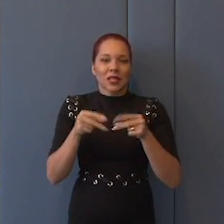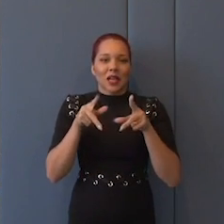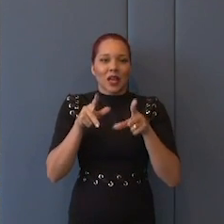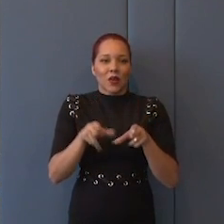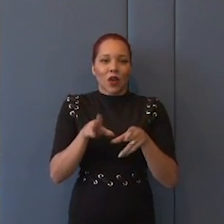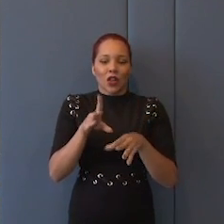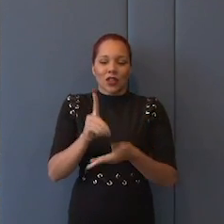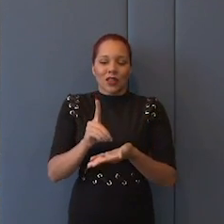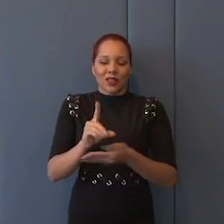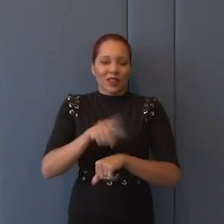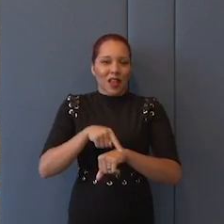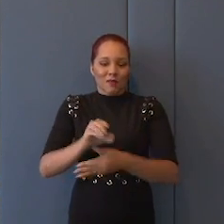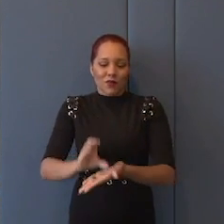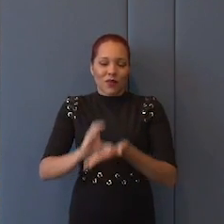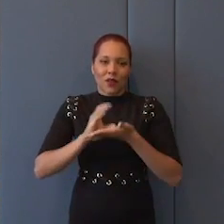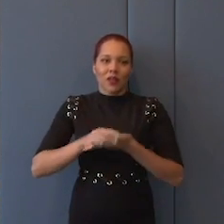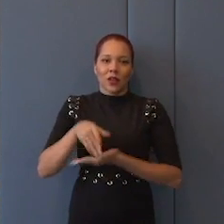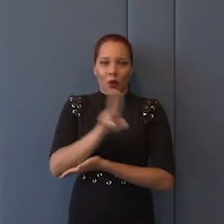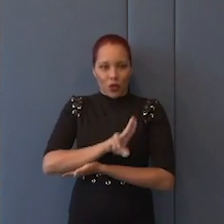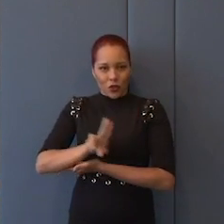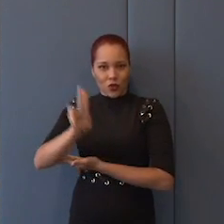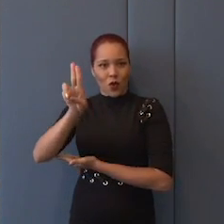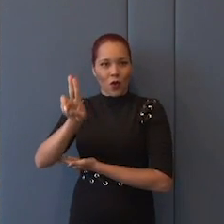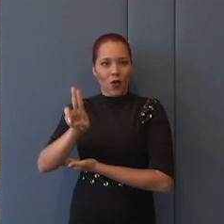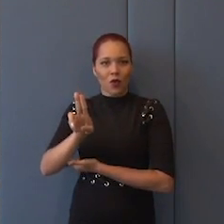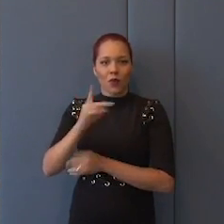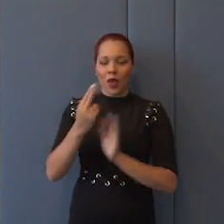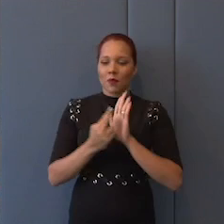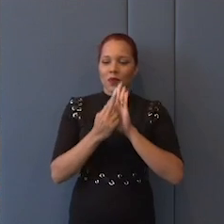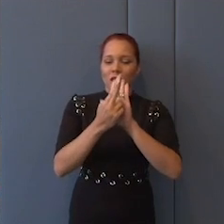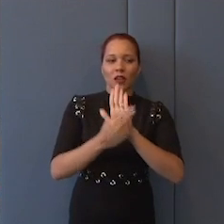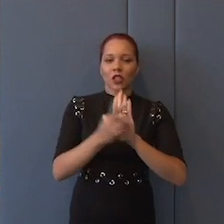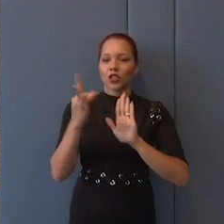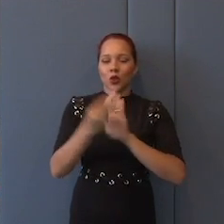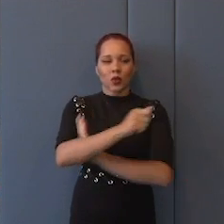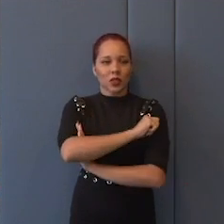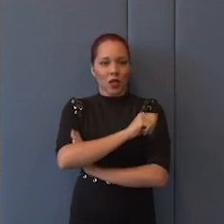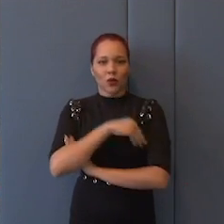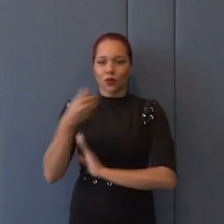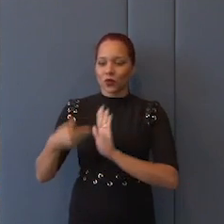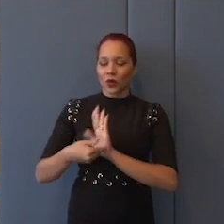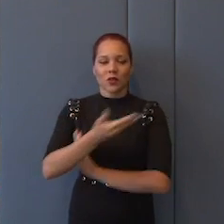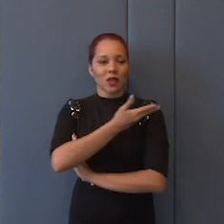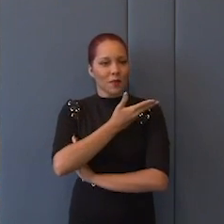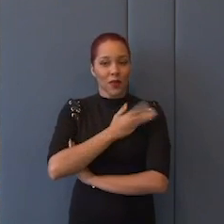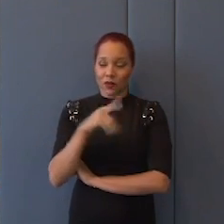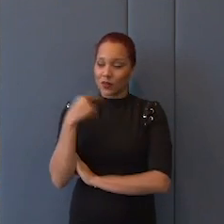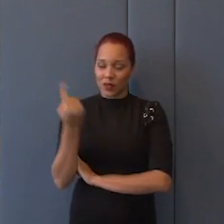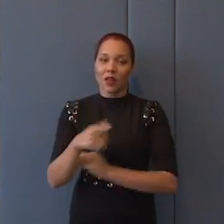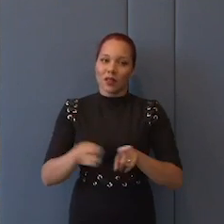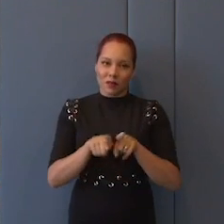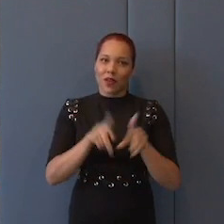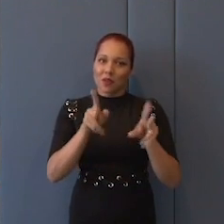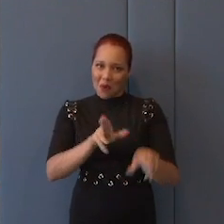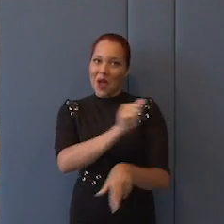do seu tempo de hoje. Então, em nome de todos os alunos, de todos os colegas, de todos que estamos aqui, e, como aluna,